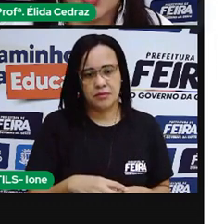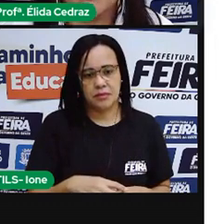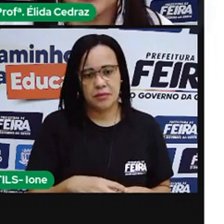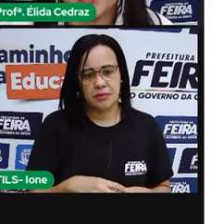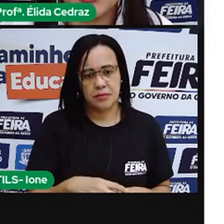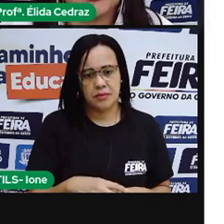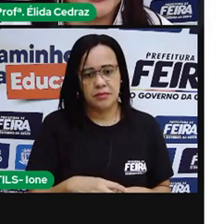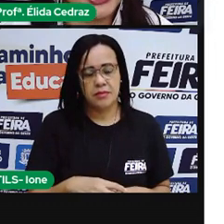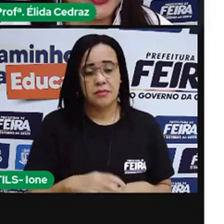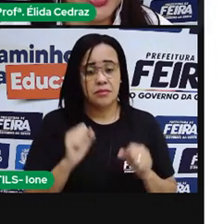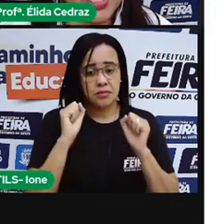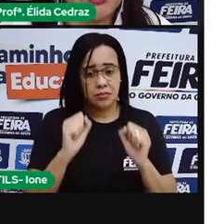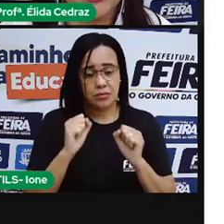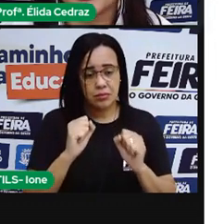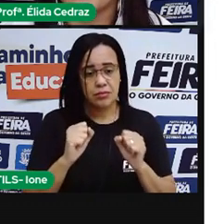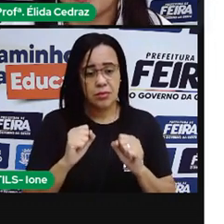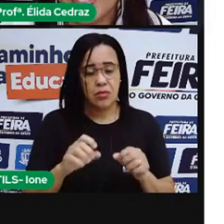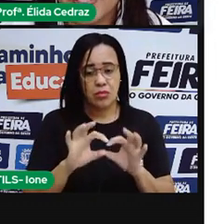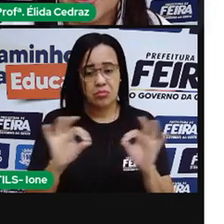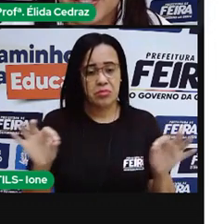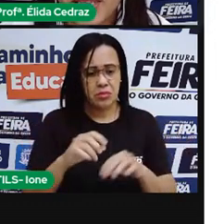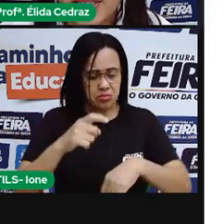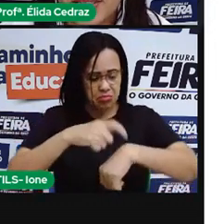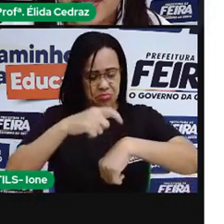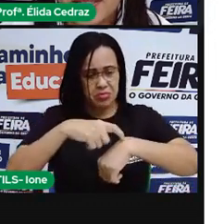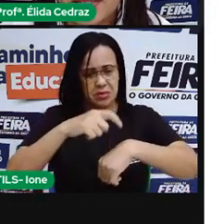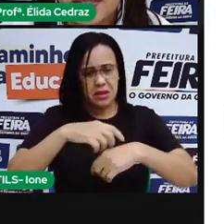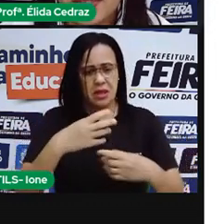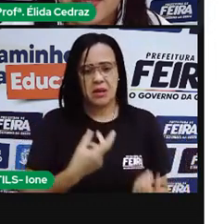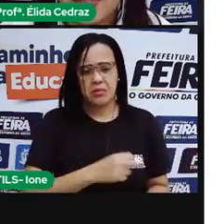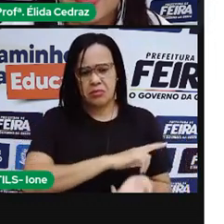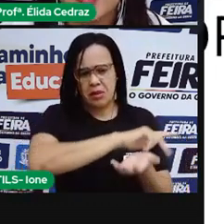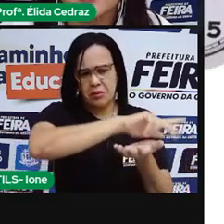Podemos medir o tempo de diversas maneiras?